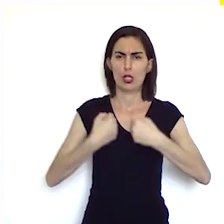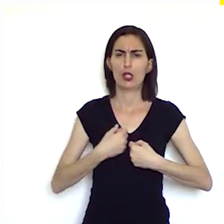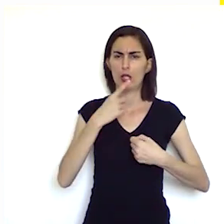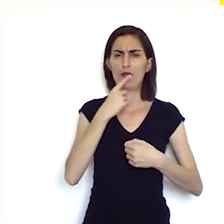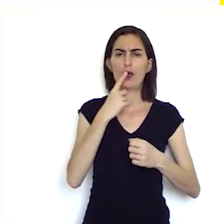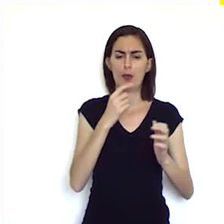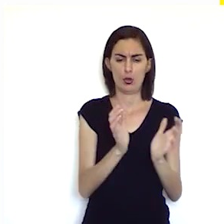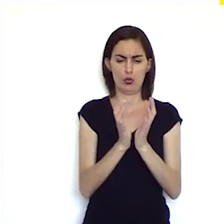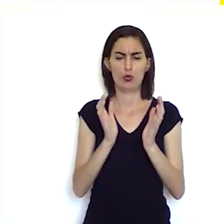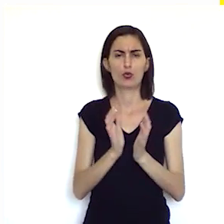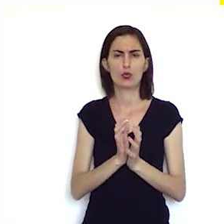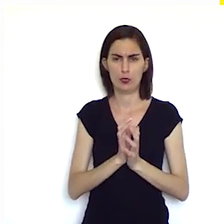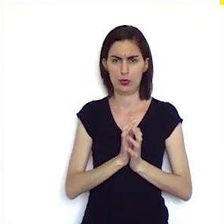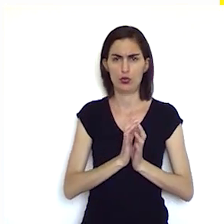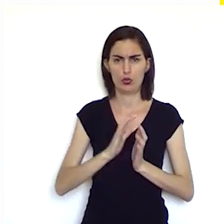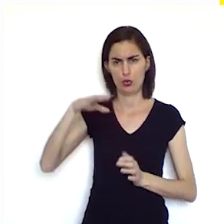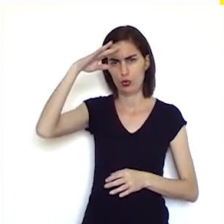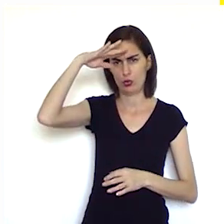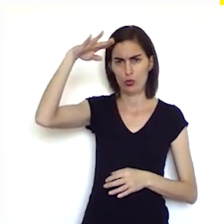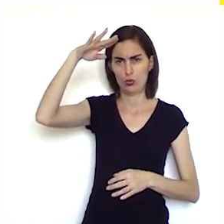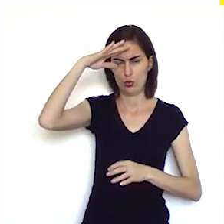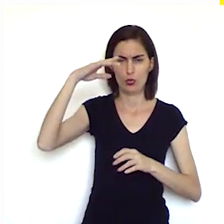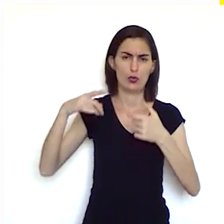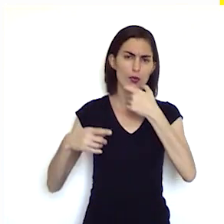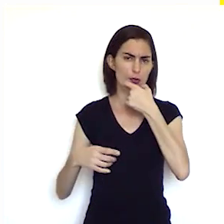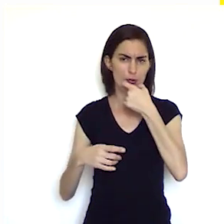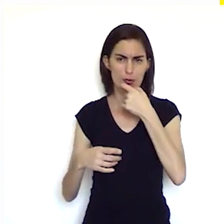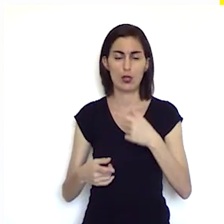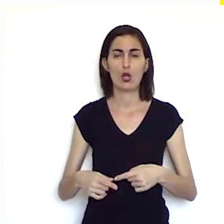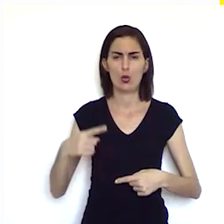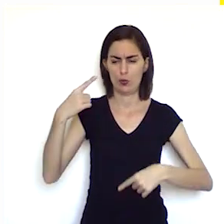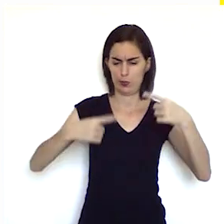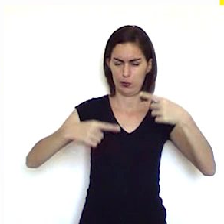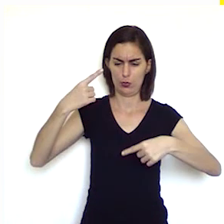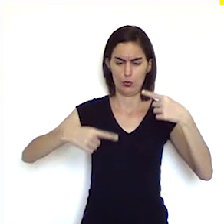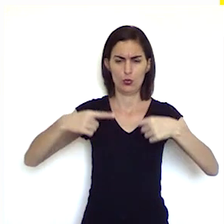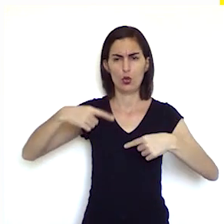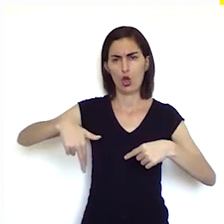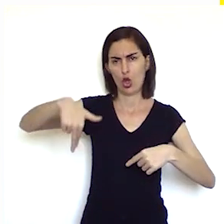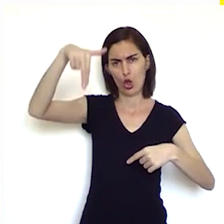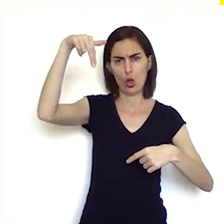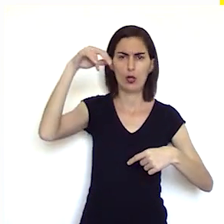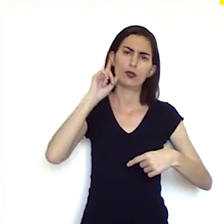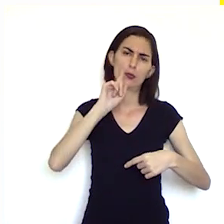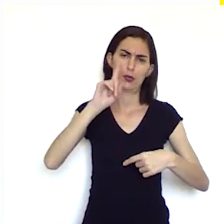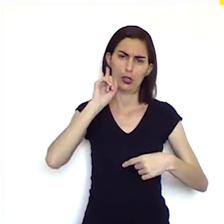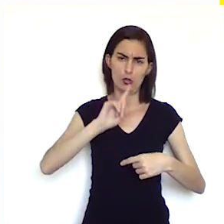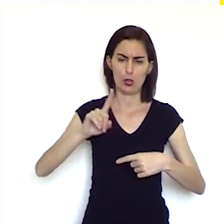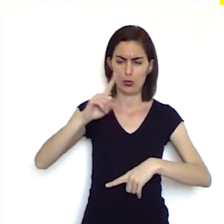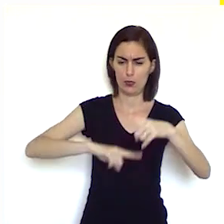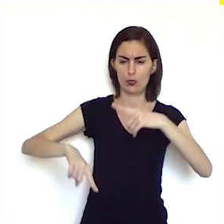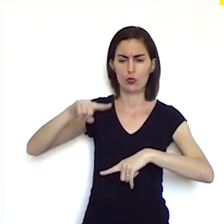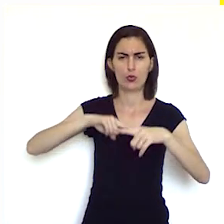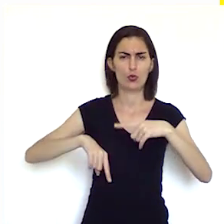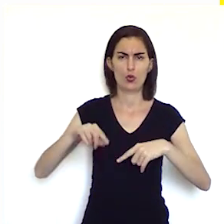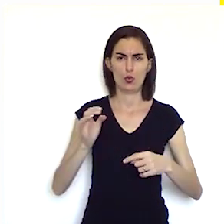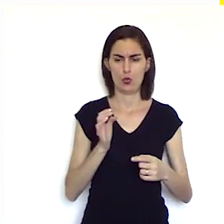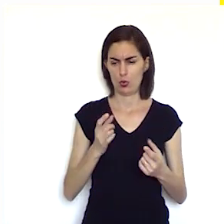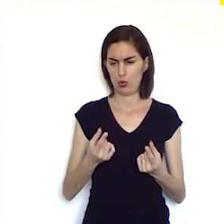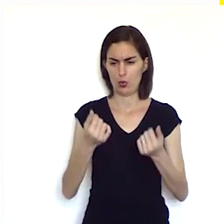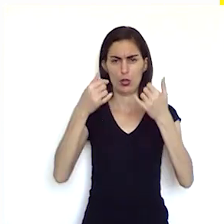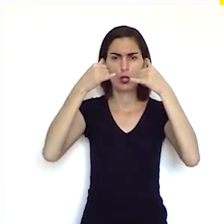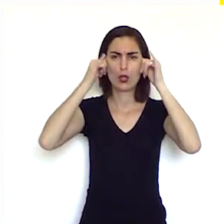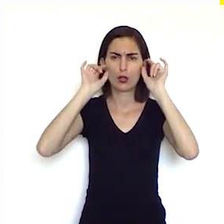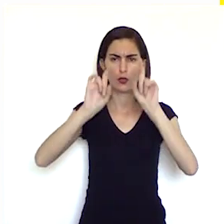para as tropas inglesas os norte-americanos foram comandados por um rico fazendeiro